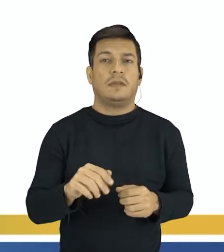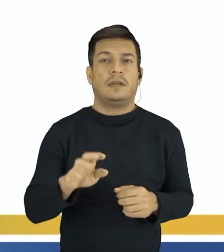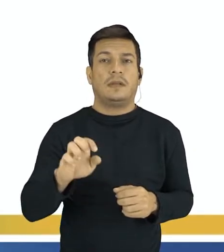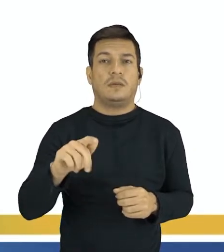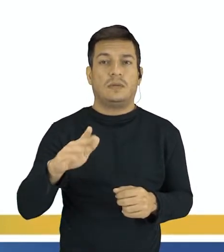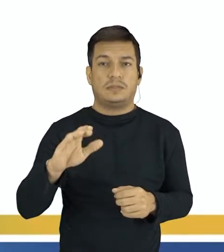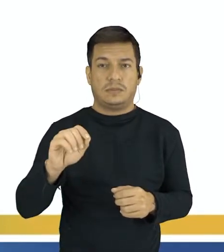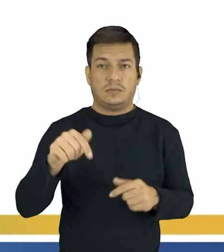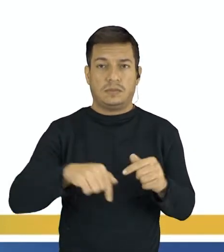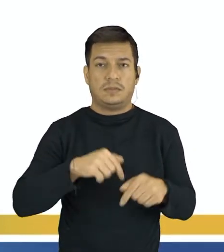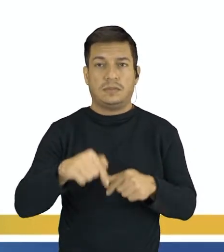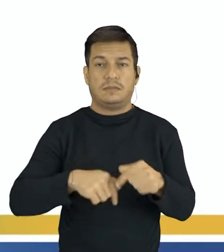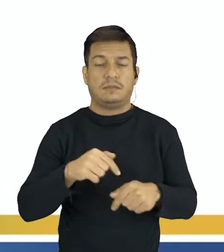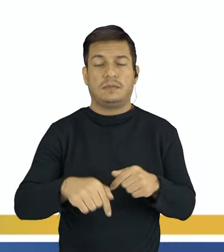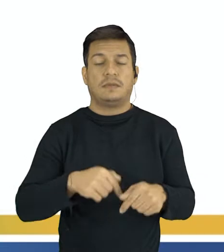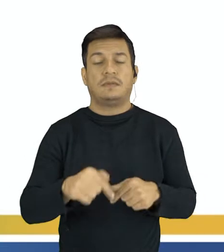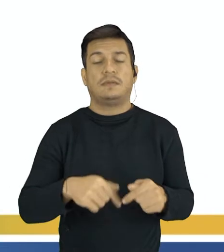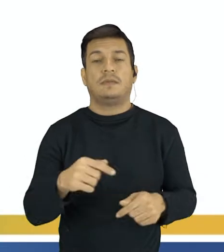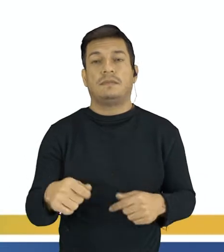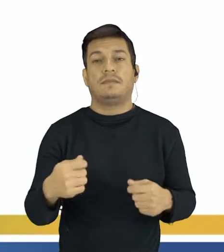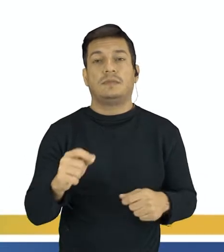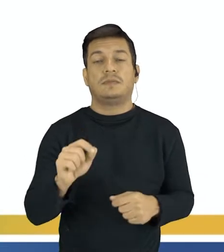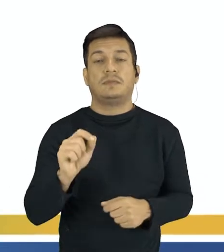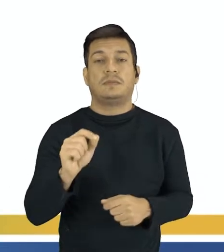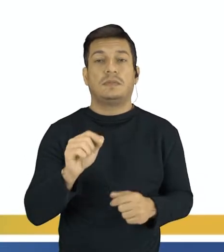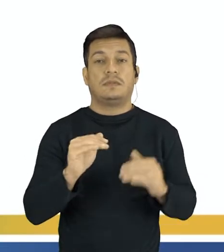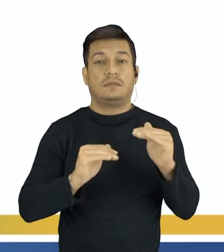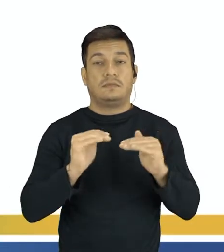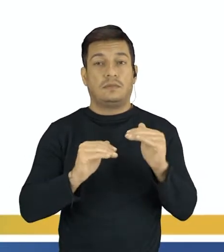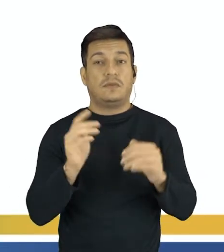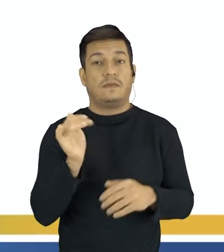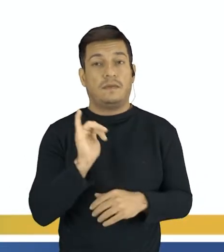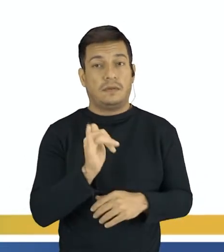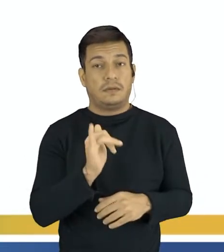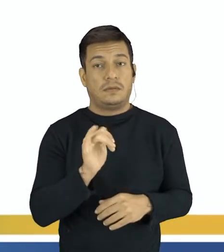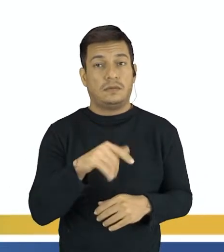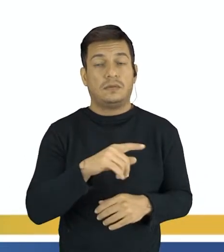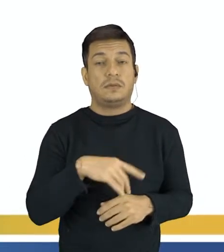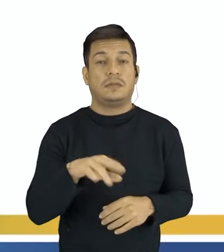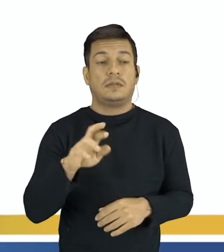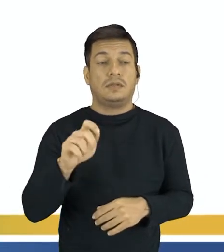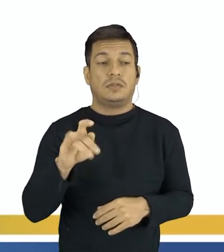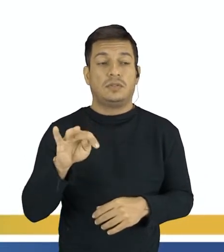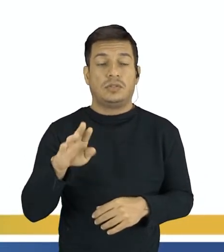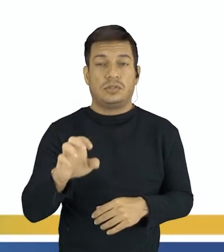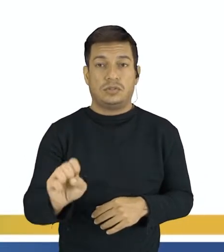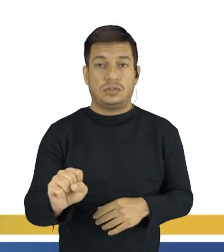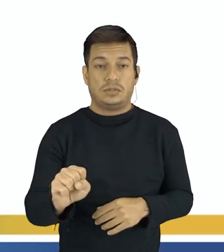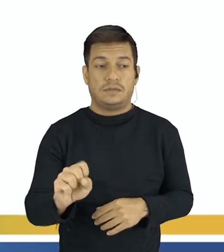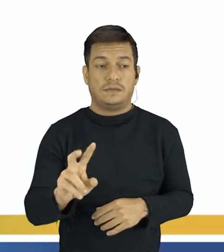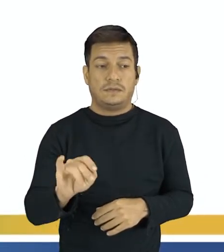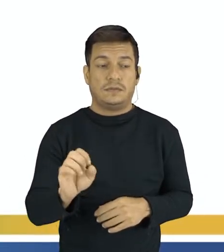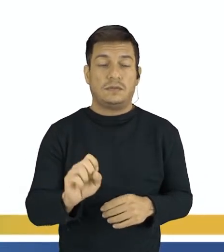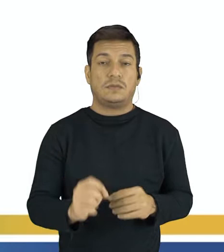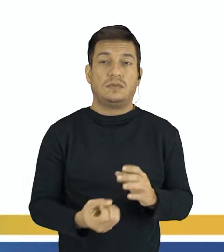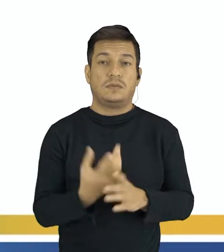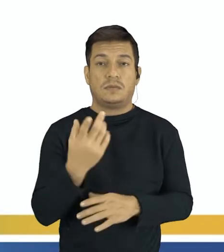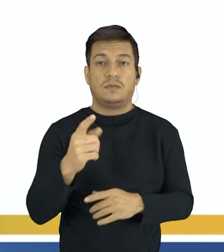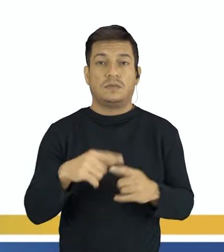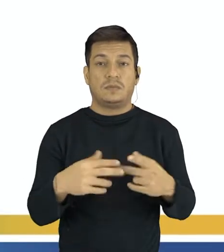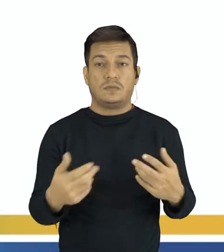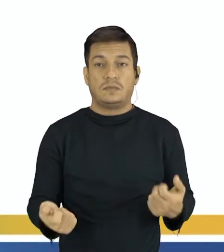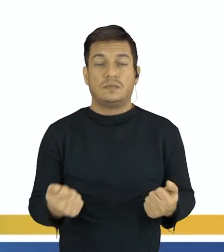químicas, elas devem estar balanceadas. Porque como eu disse, os reagentes vão reagir, vão formar os